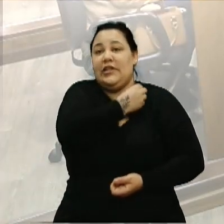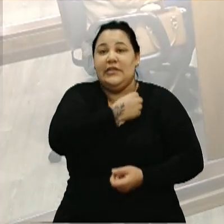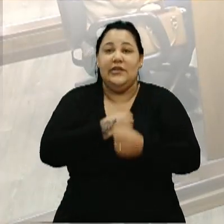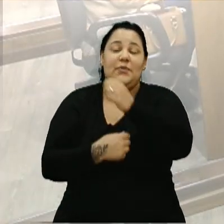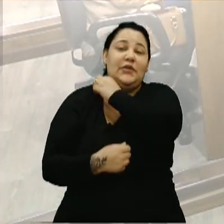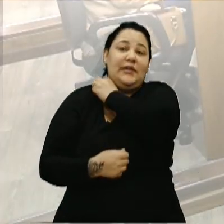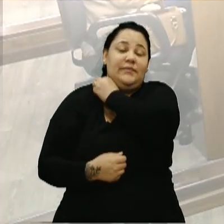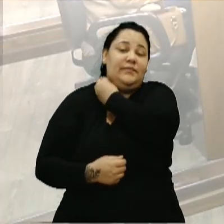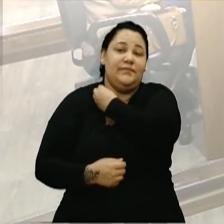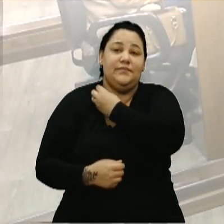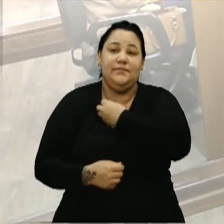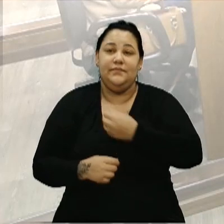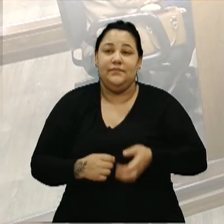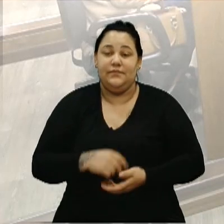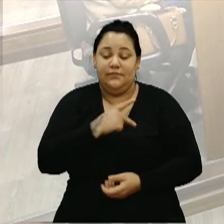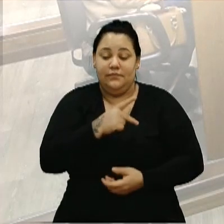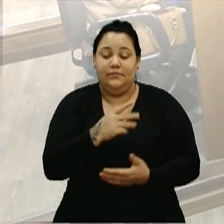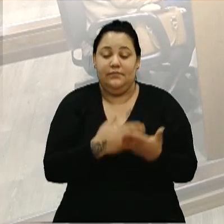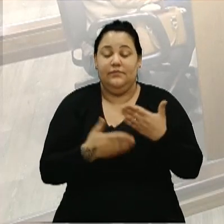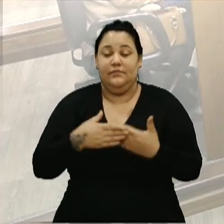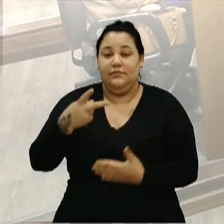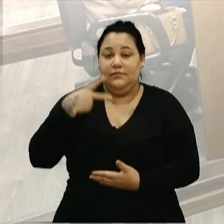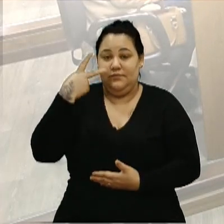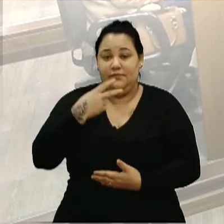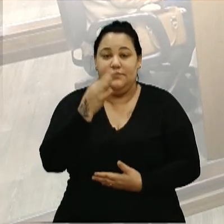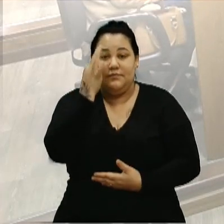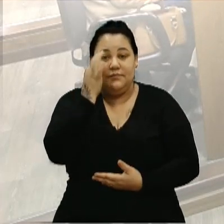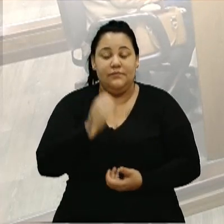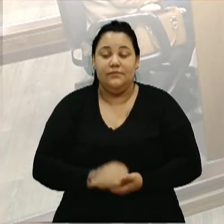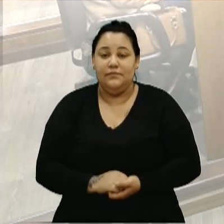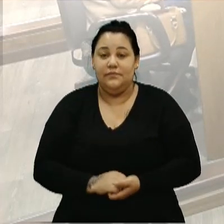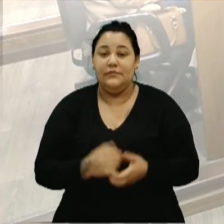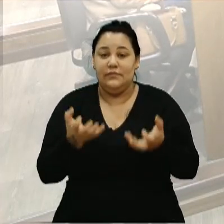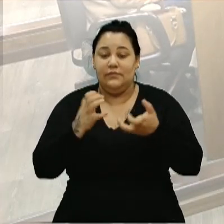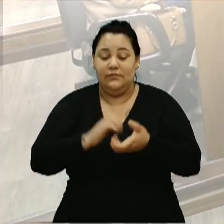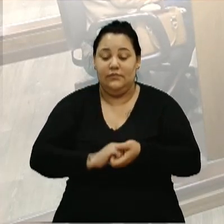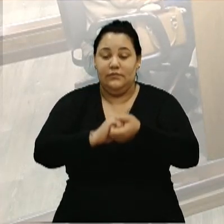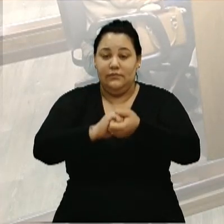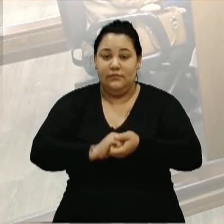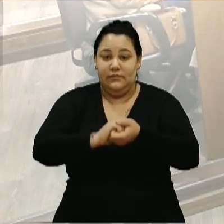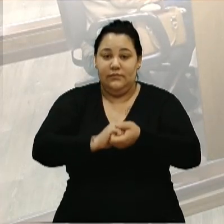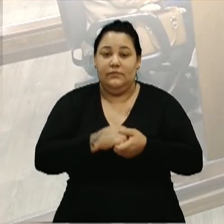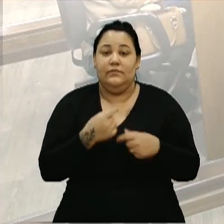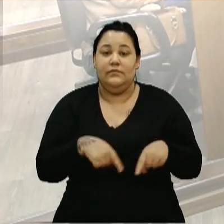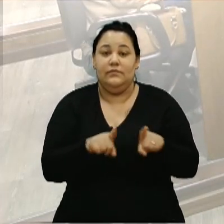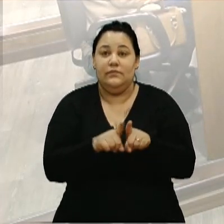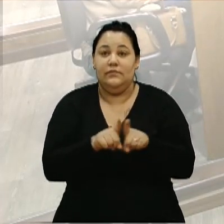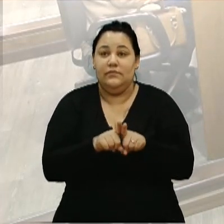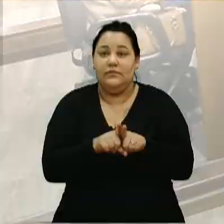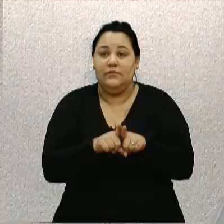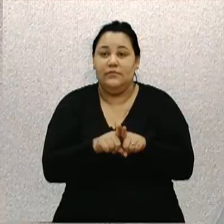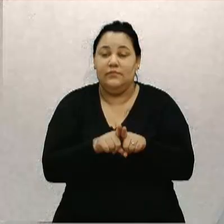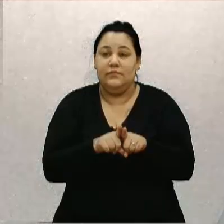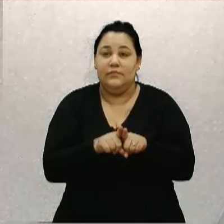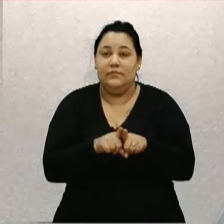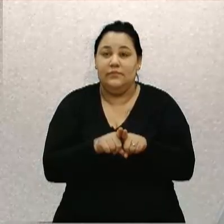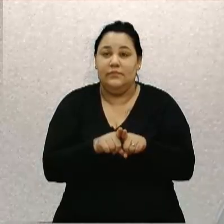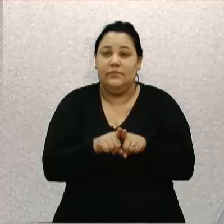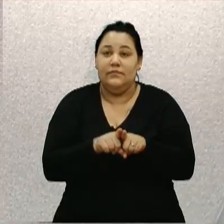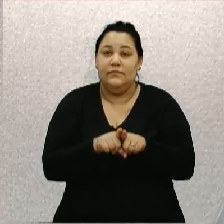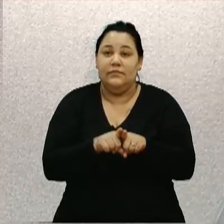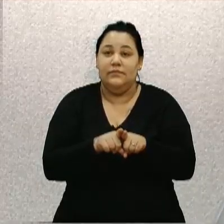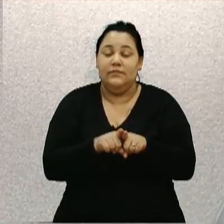Nobres colegas vereadores. Quero saudar aqui também o Carlos e o Wilson.